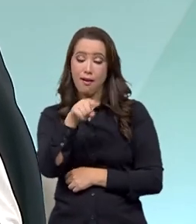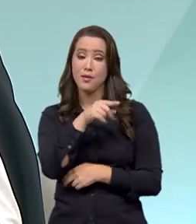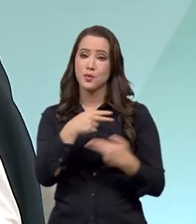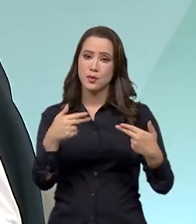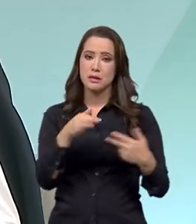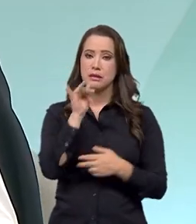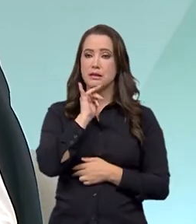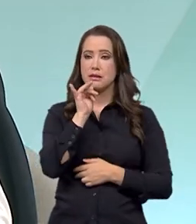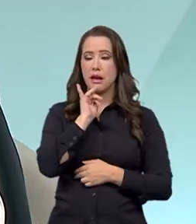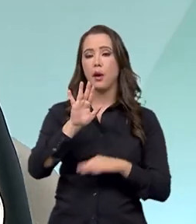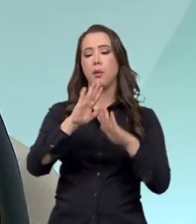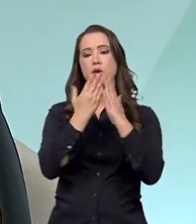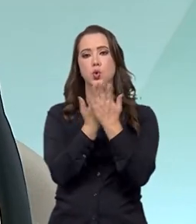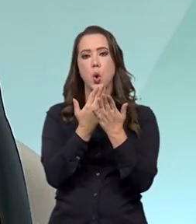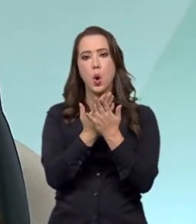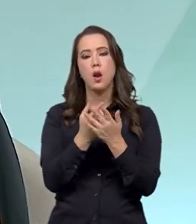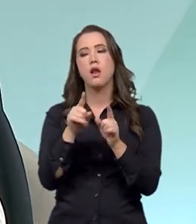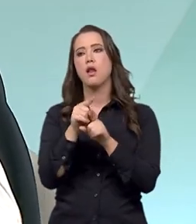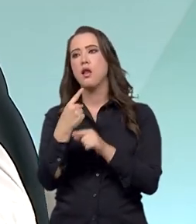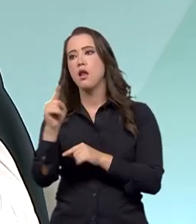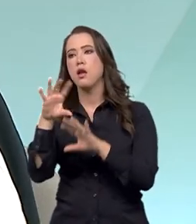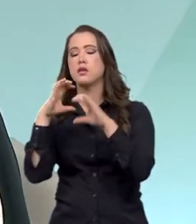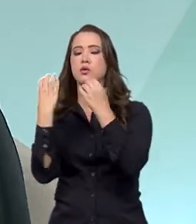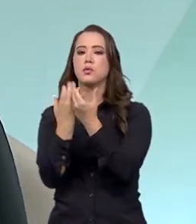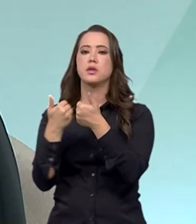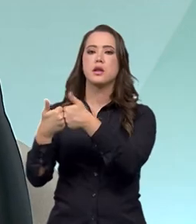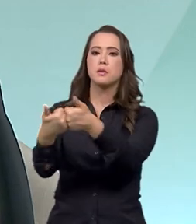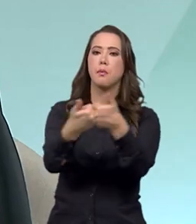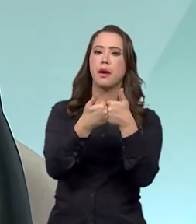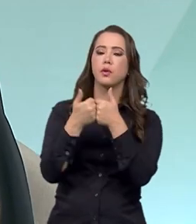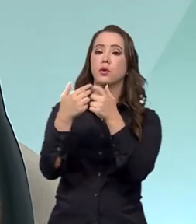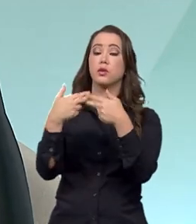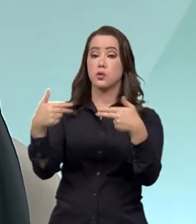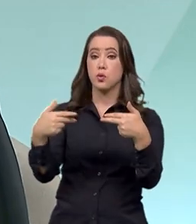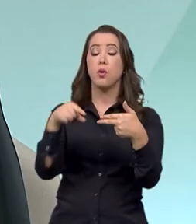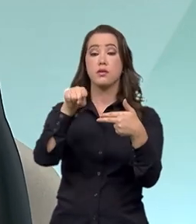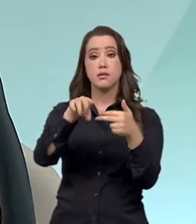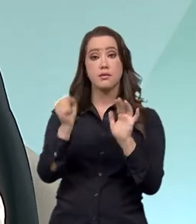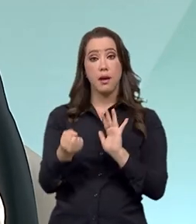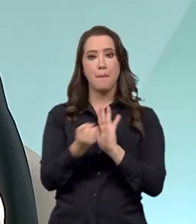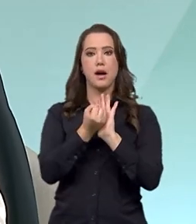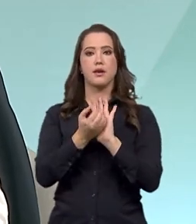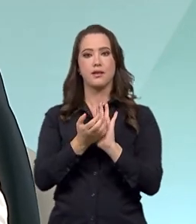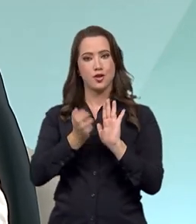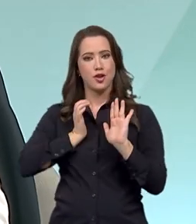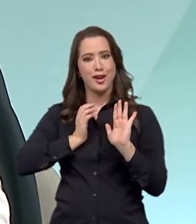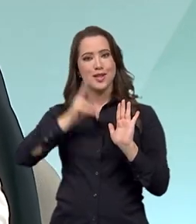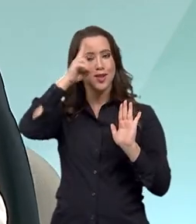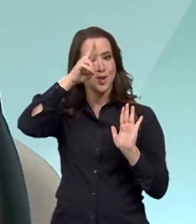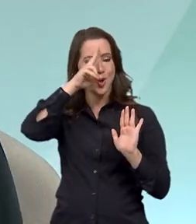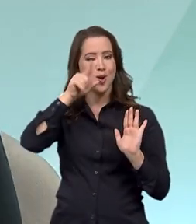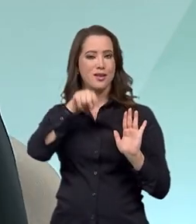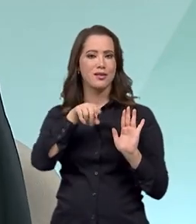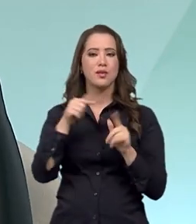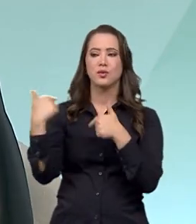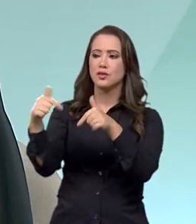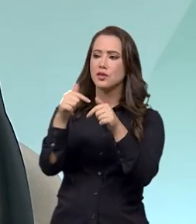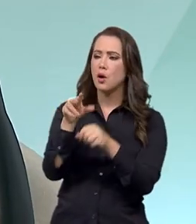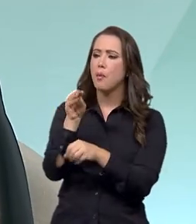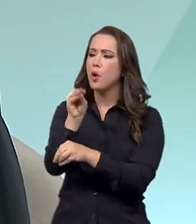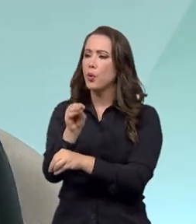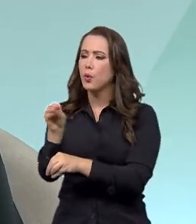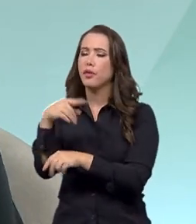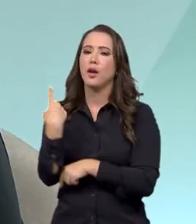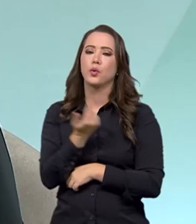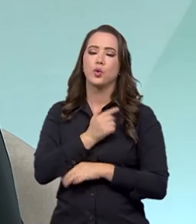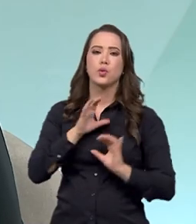nas escolas, nas comunidades, os entornos dos bens tombados, e esse trabalho é feito com muito zelo por toda a